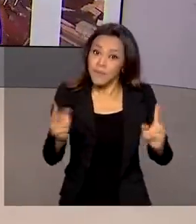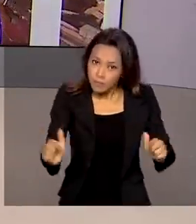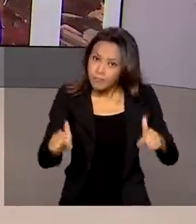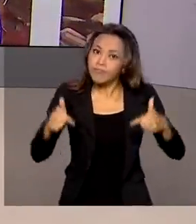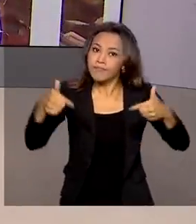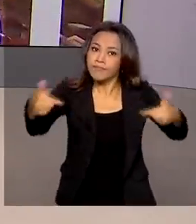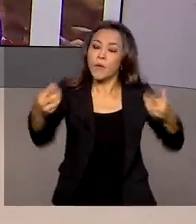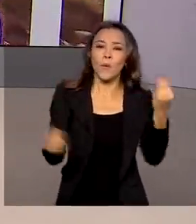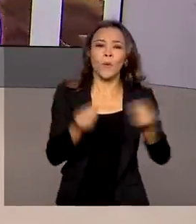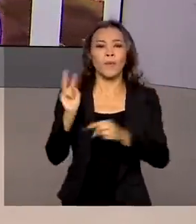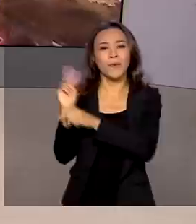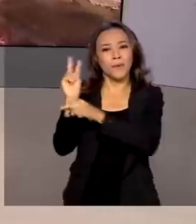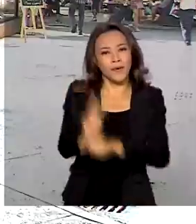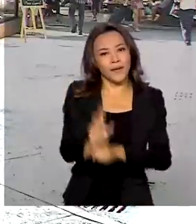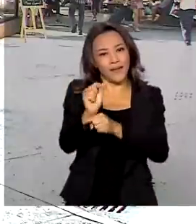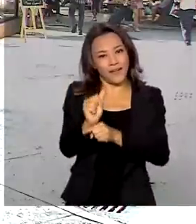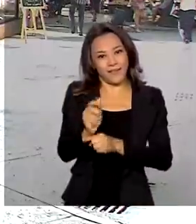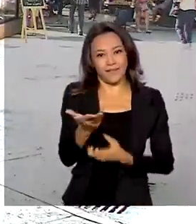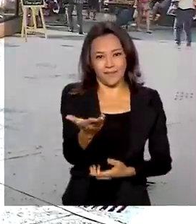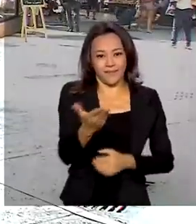partir do crédito facilitado.